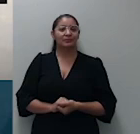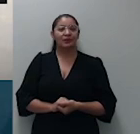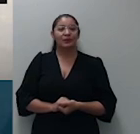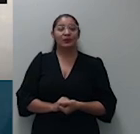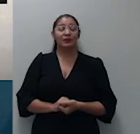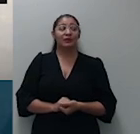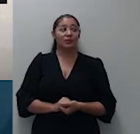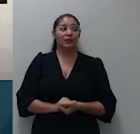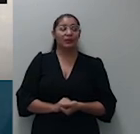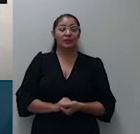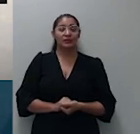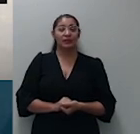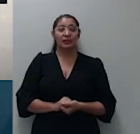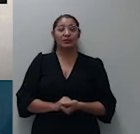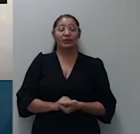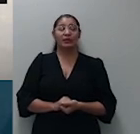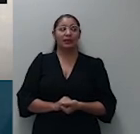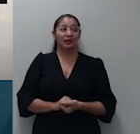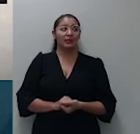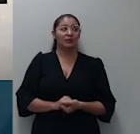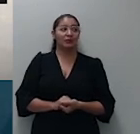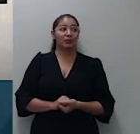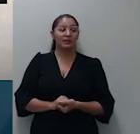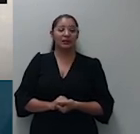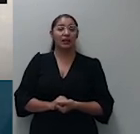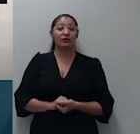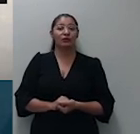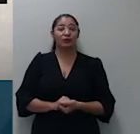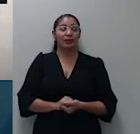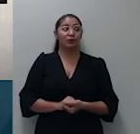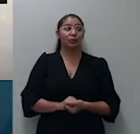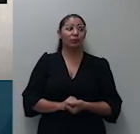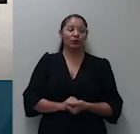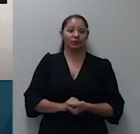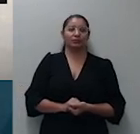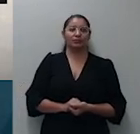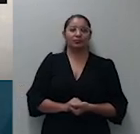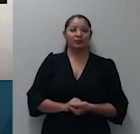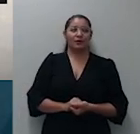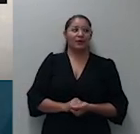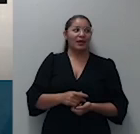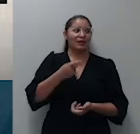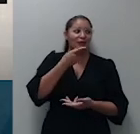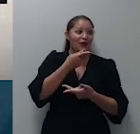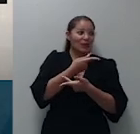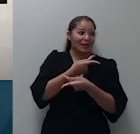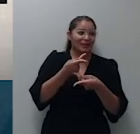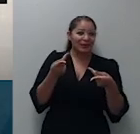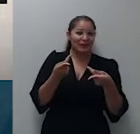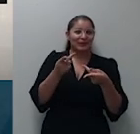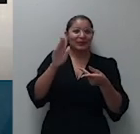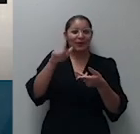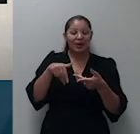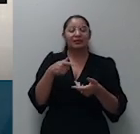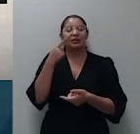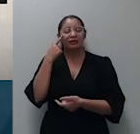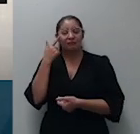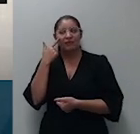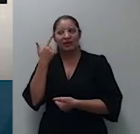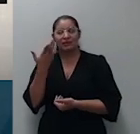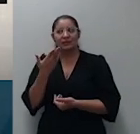Raul pois não senhor presidente apenas relembrando o caso traço de agravo interno e agravo recurso especial